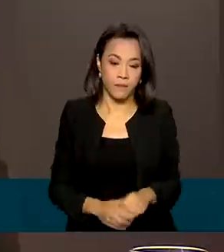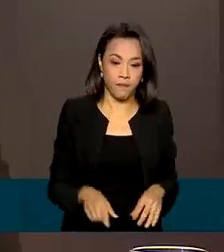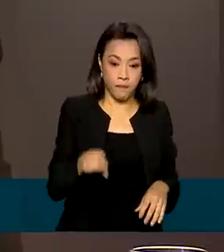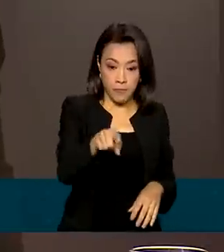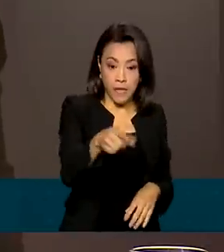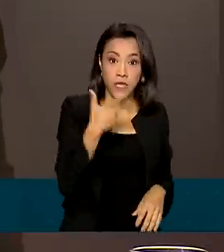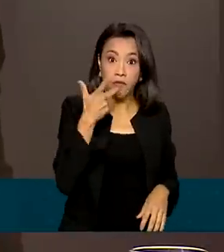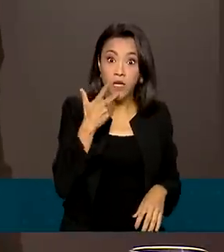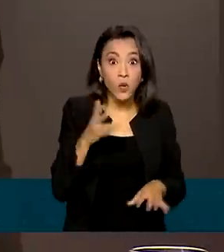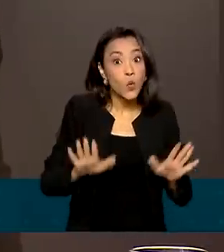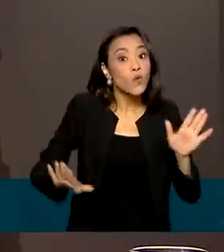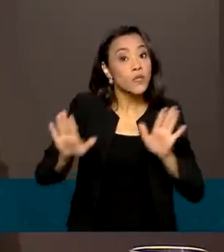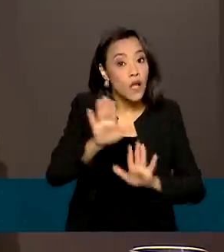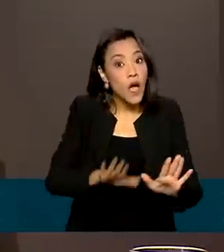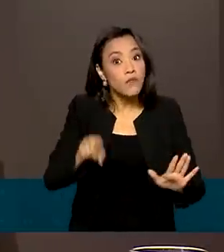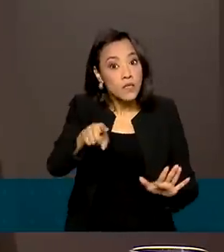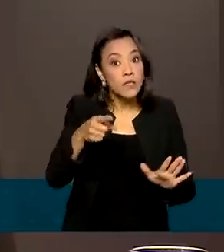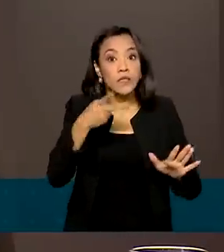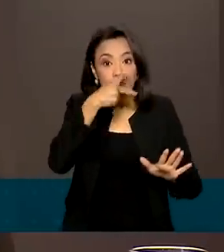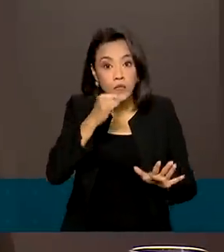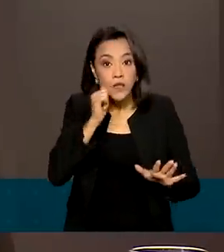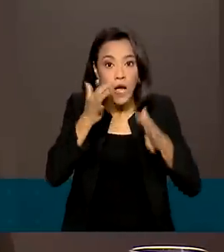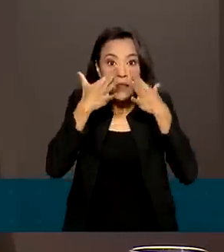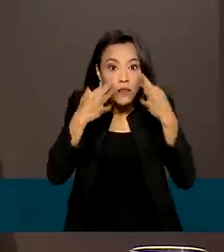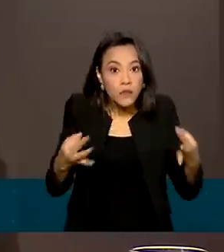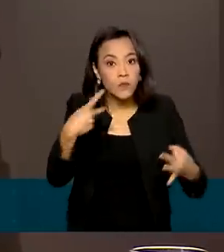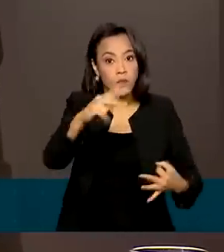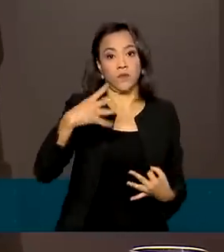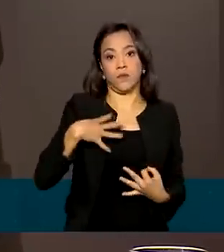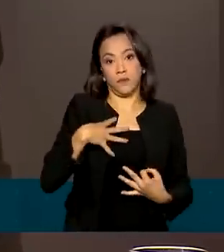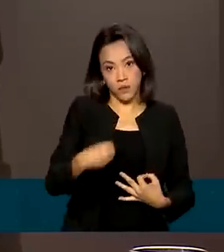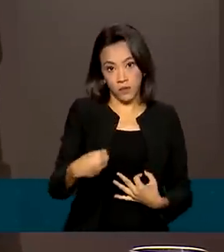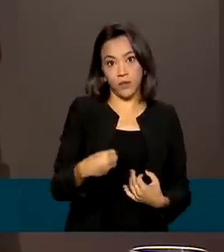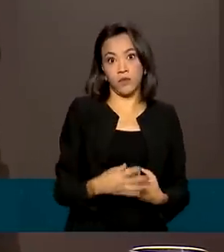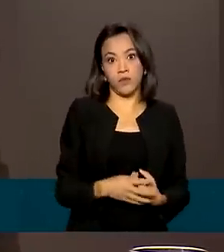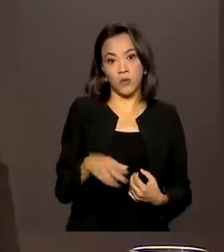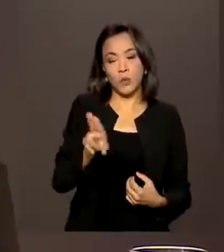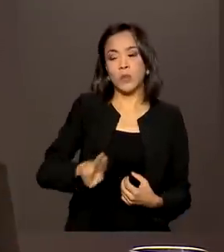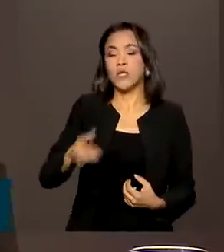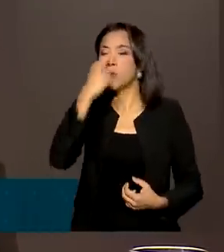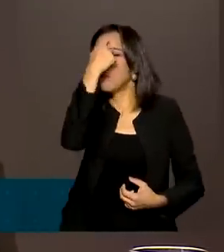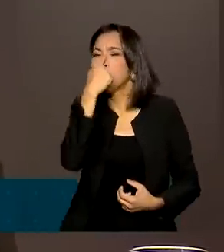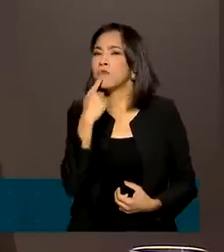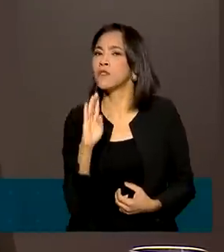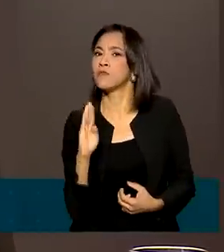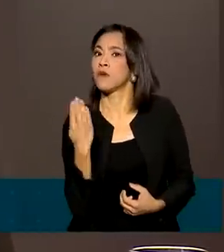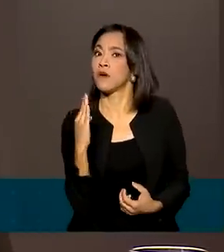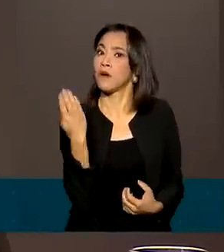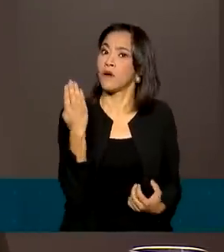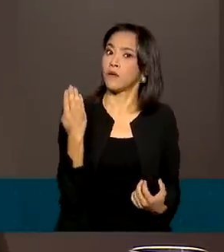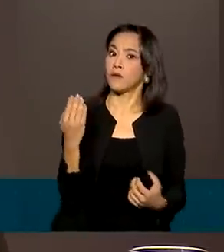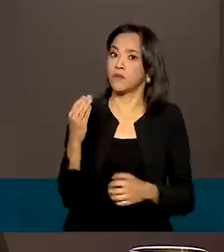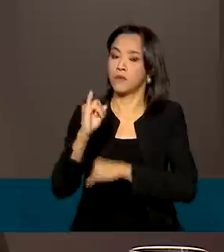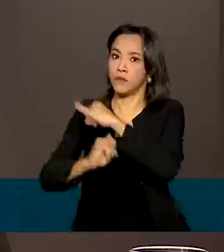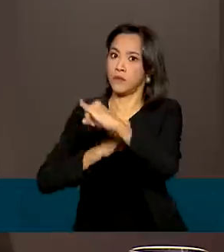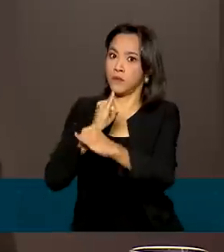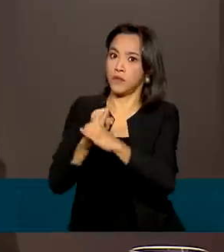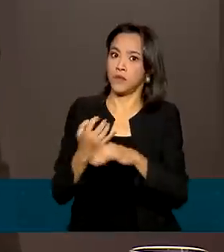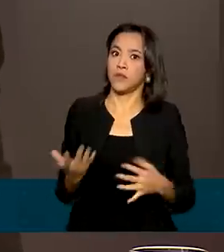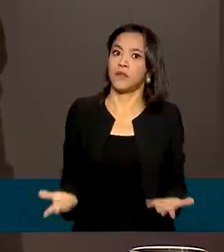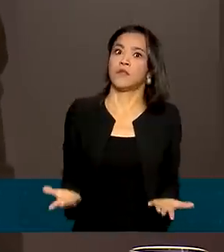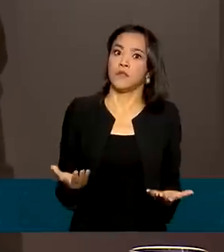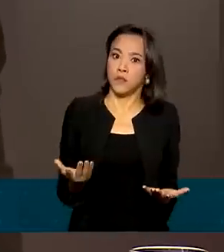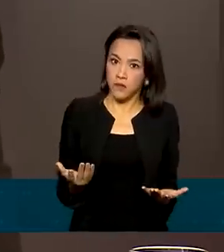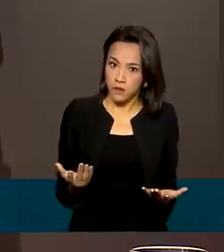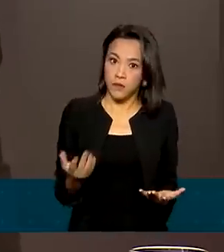alcançados por criminosos que utilizando perfis falsos, utilizando engenharia